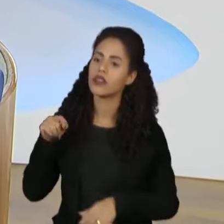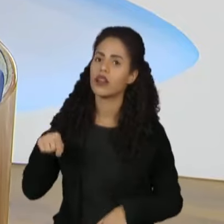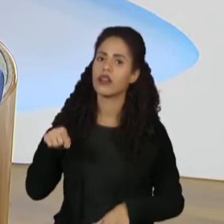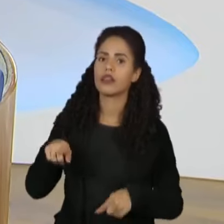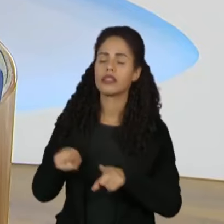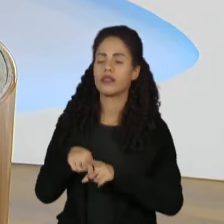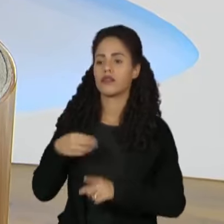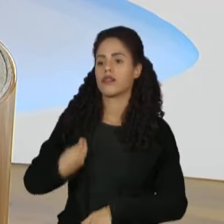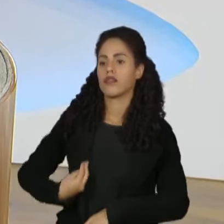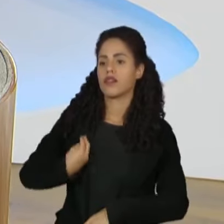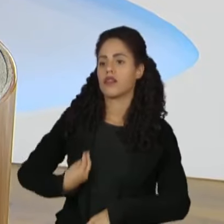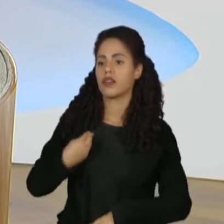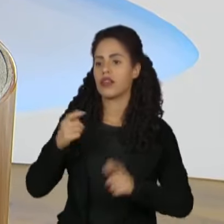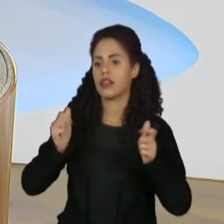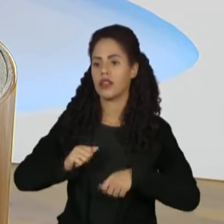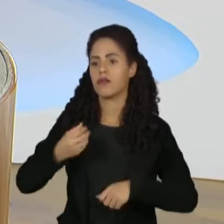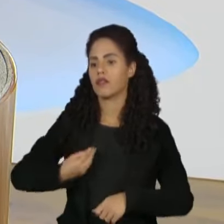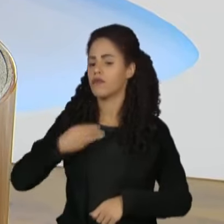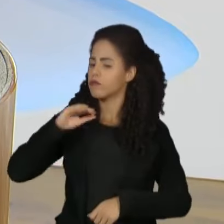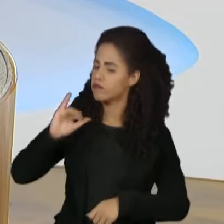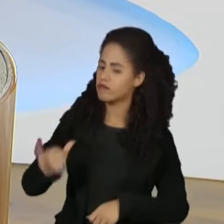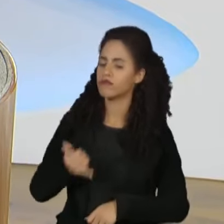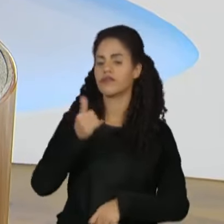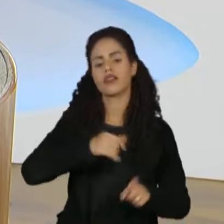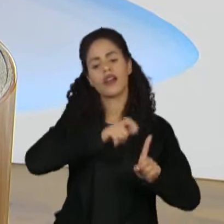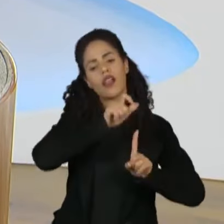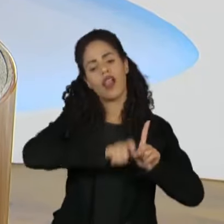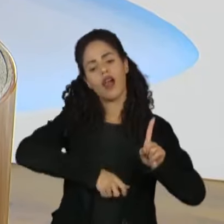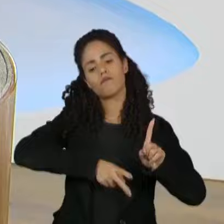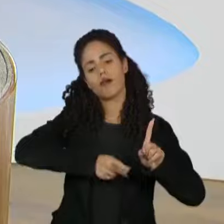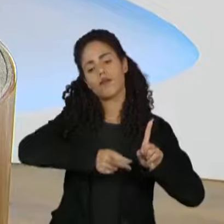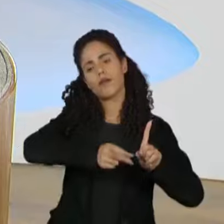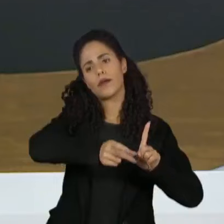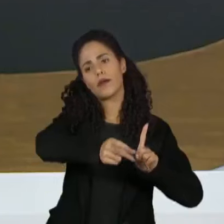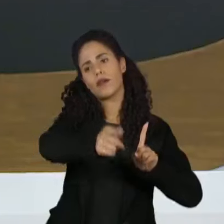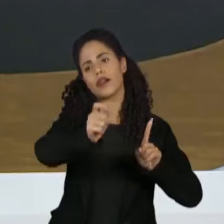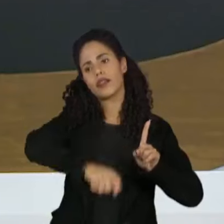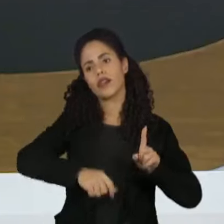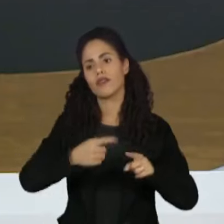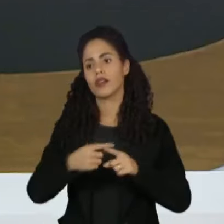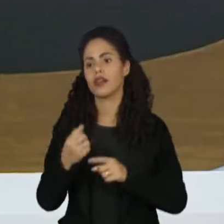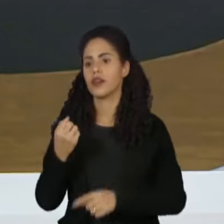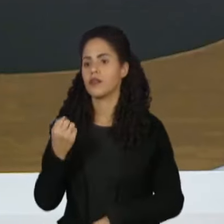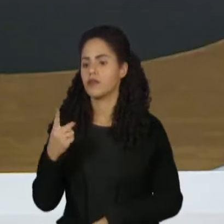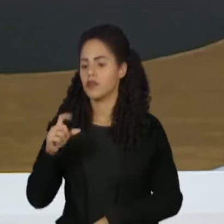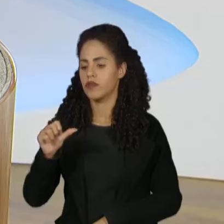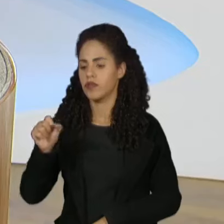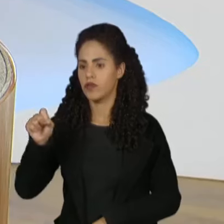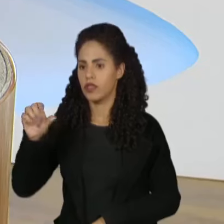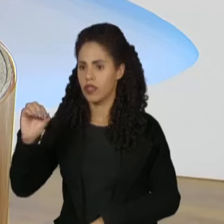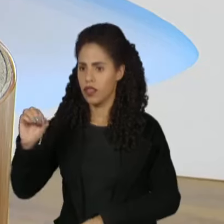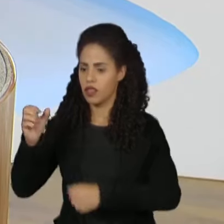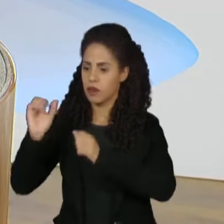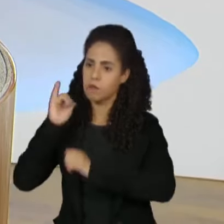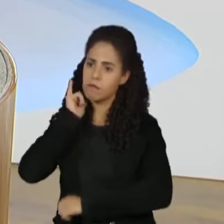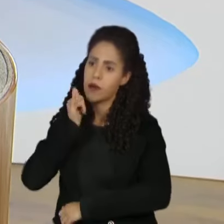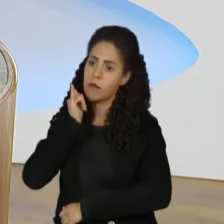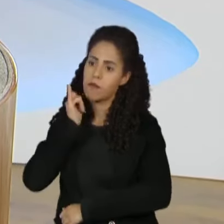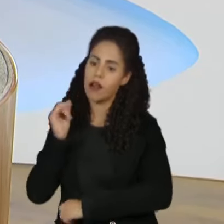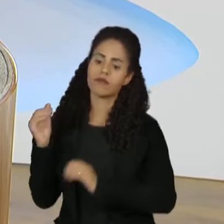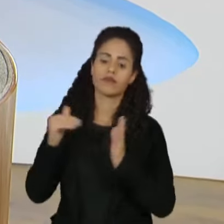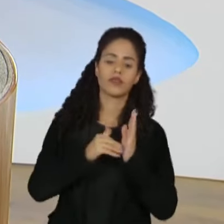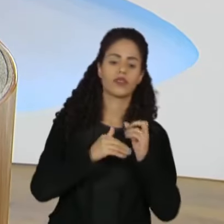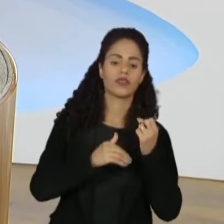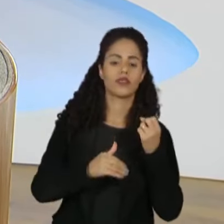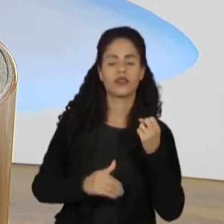momento de vida, que eu podia viver esse Adoniran, esse personagem, em dois momentos. Nos anos 80, quando ele conta a história, e nos